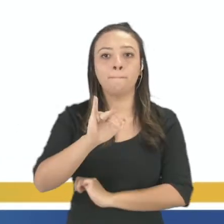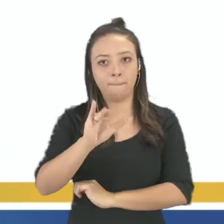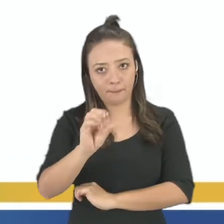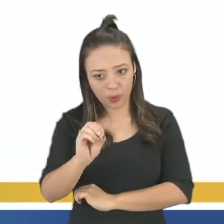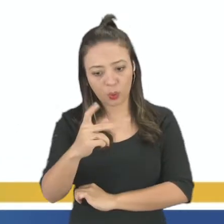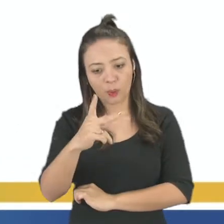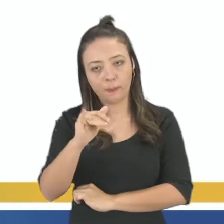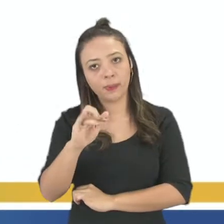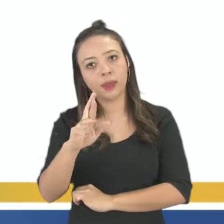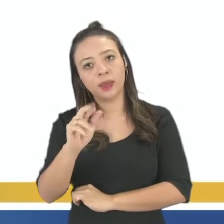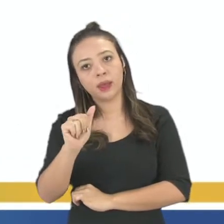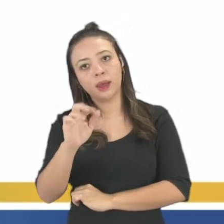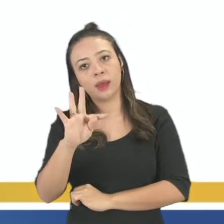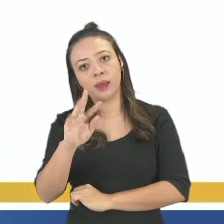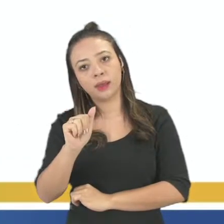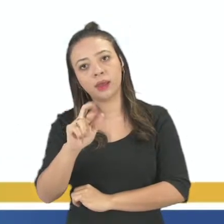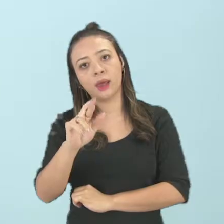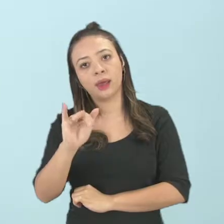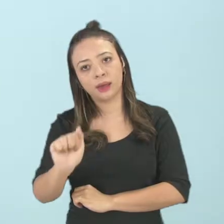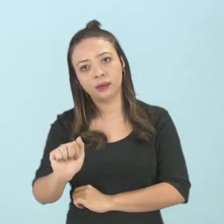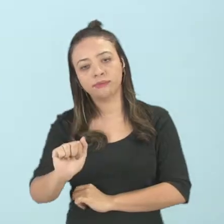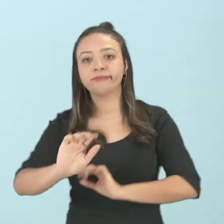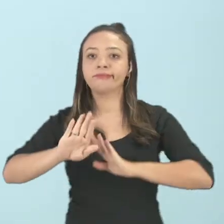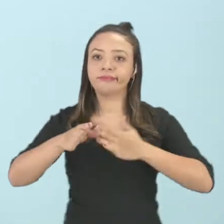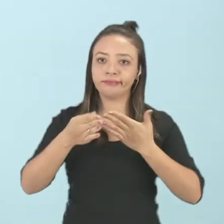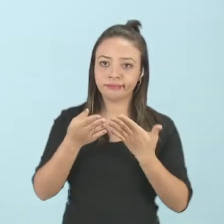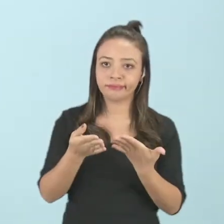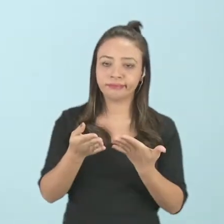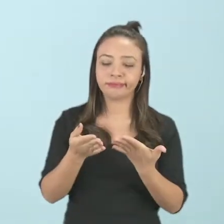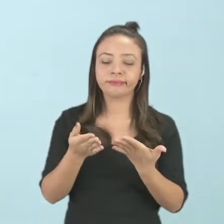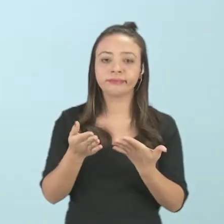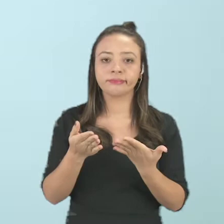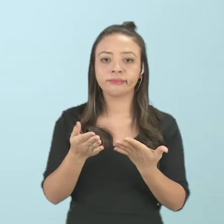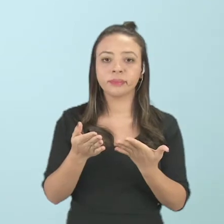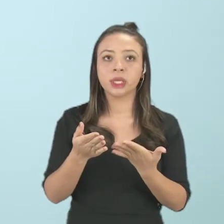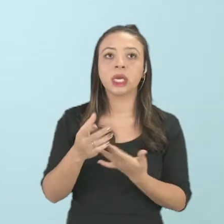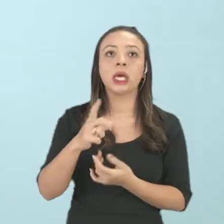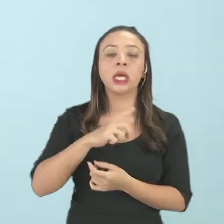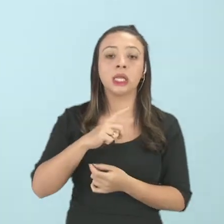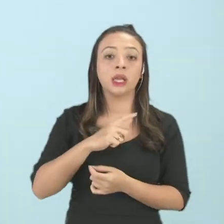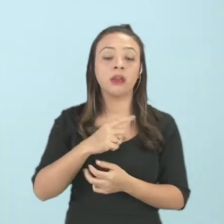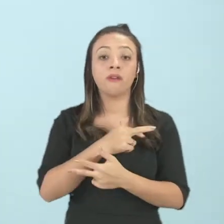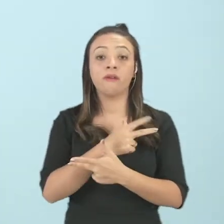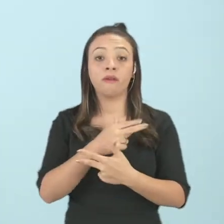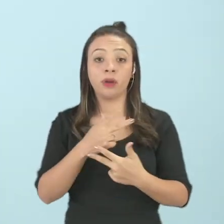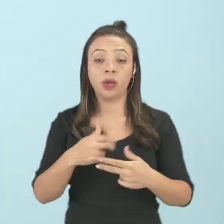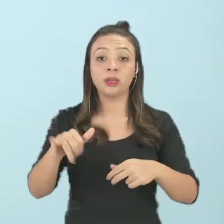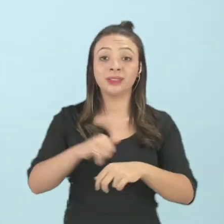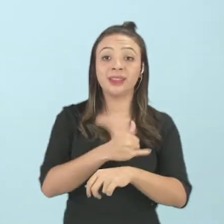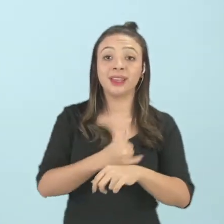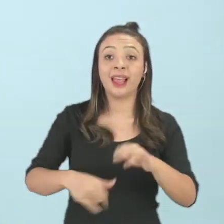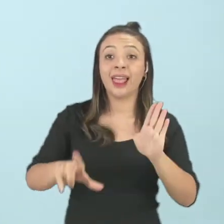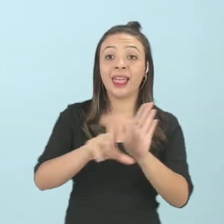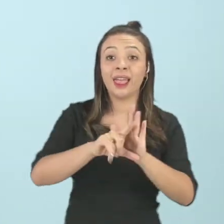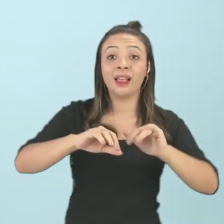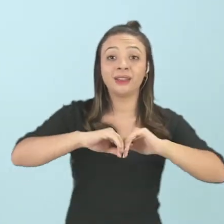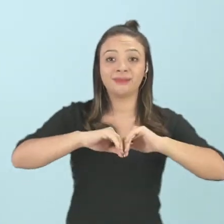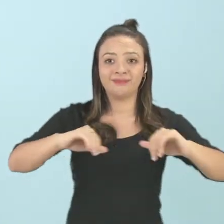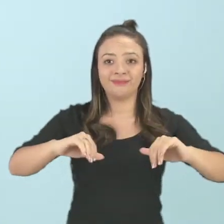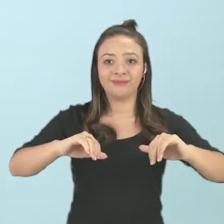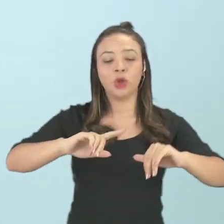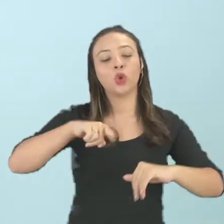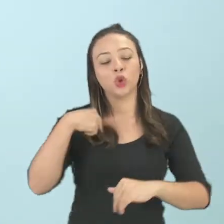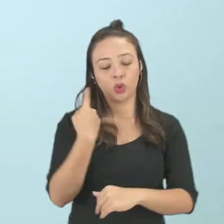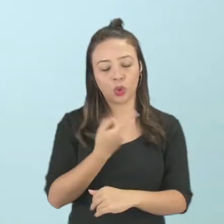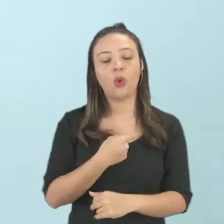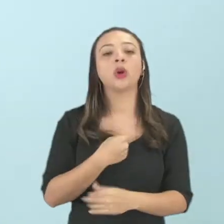como vocês viram aí, então a biopirataria, ela tem alguns métodos ilegais. Uma delas é a questão, que nós vamos ver mais